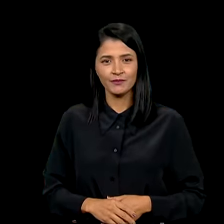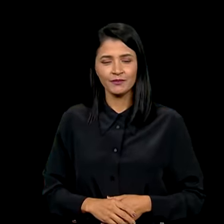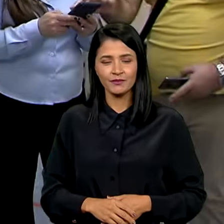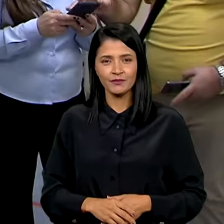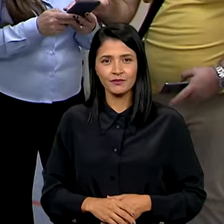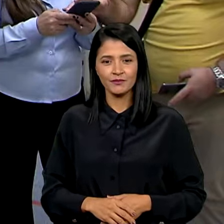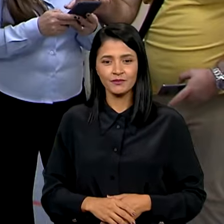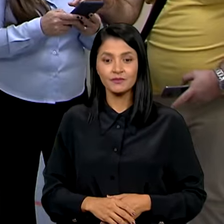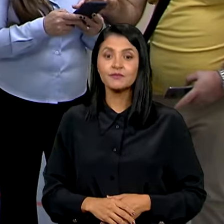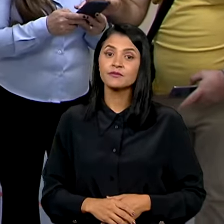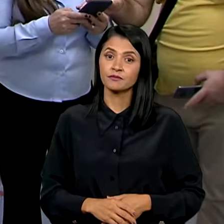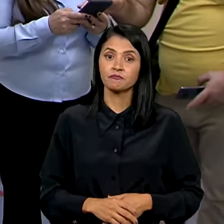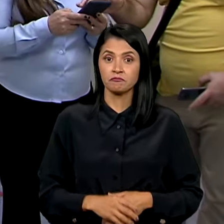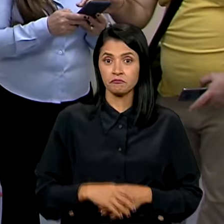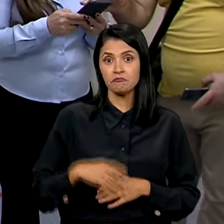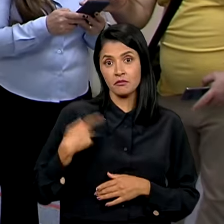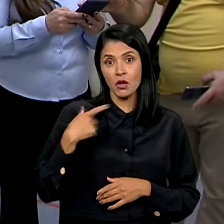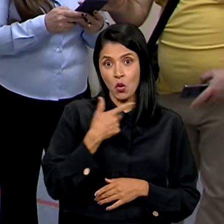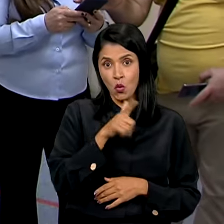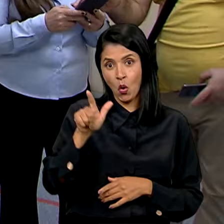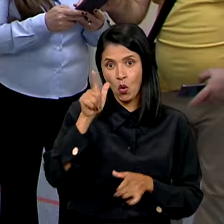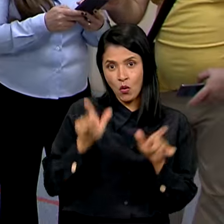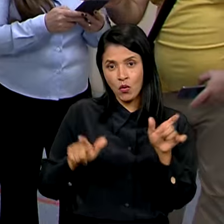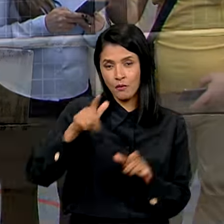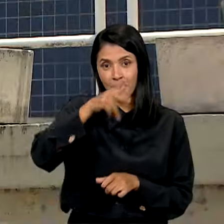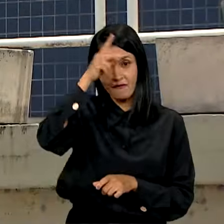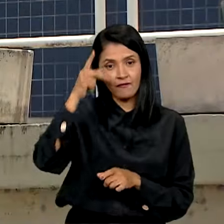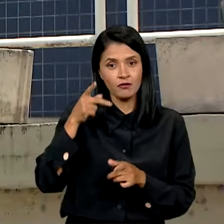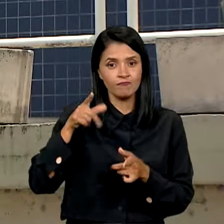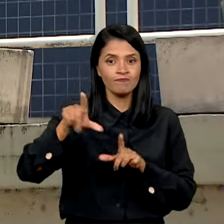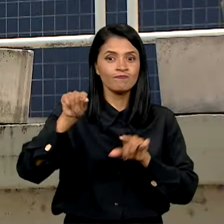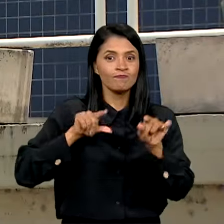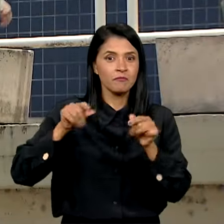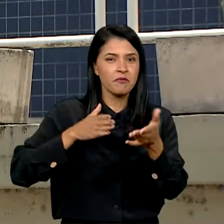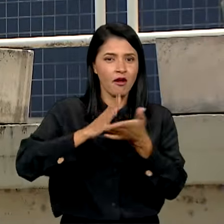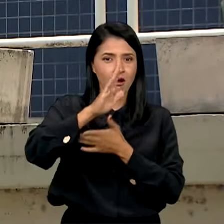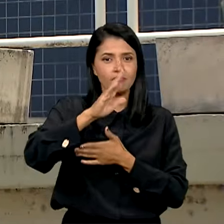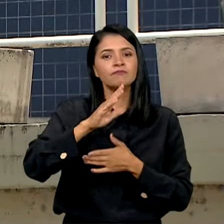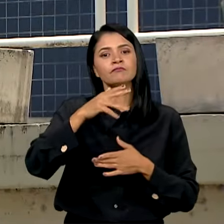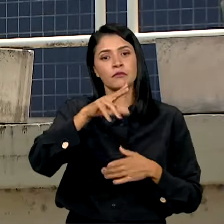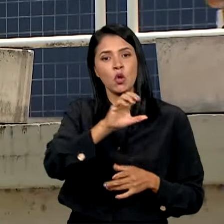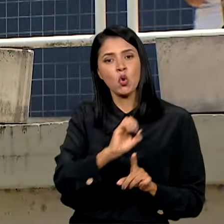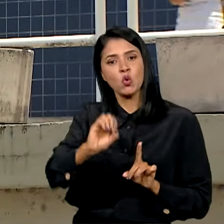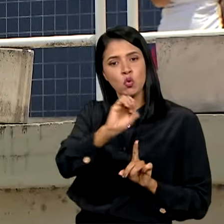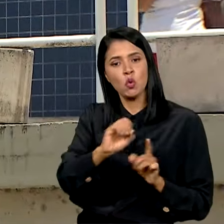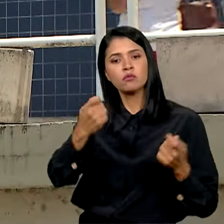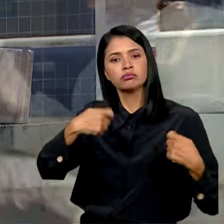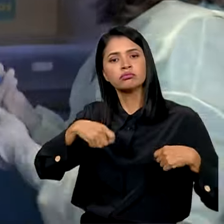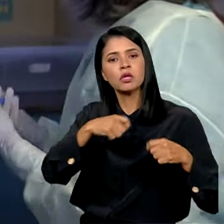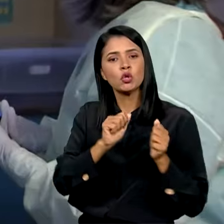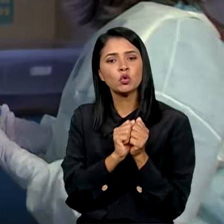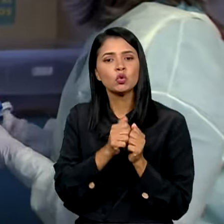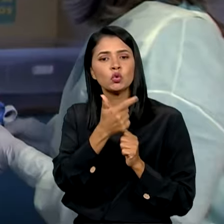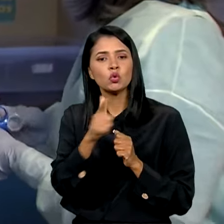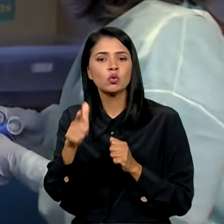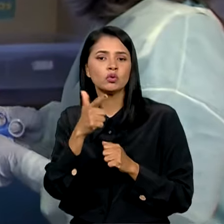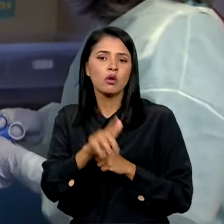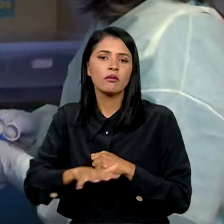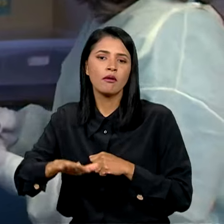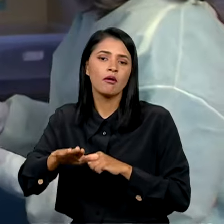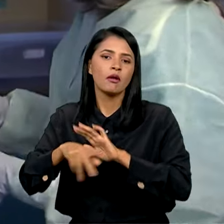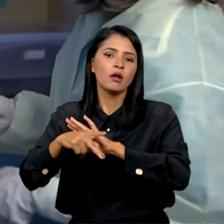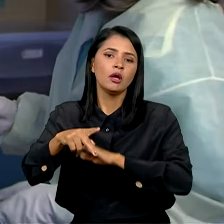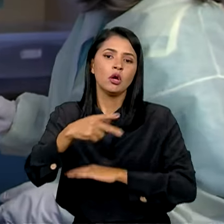E os próximos prefeitos eleitos em outubro devem trabalhar integrados às demais esferas de